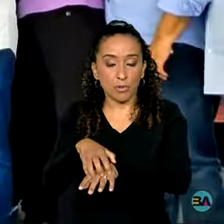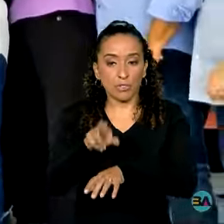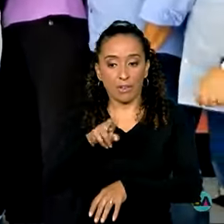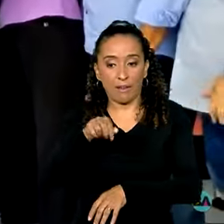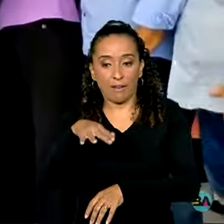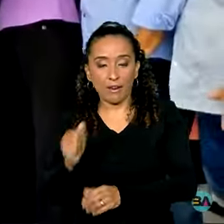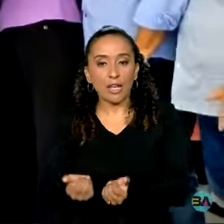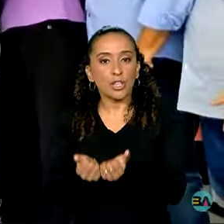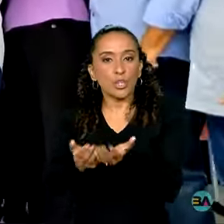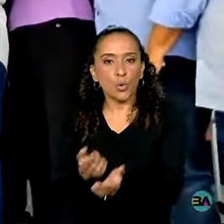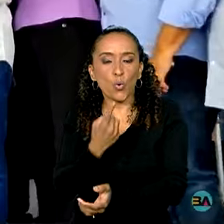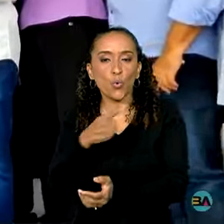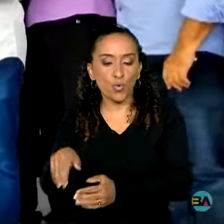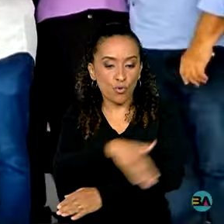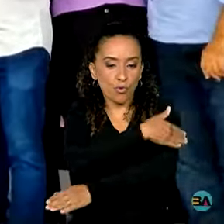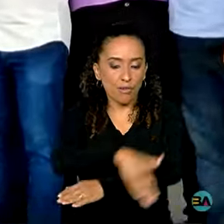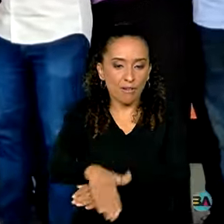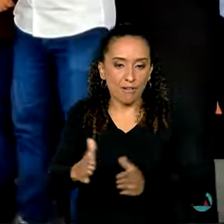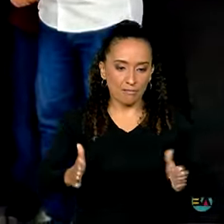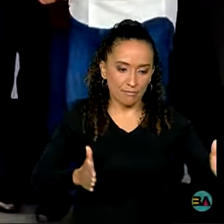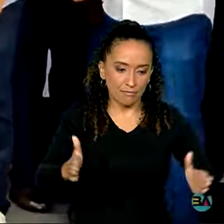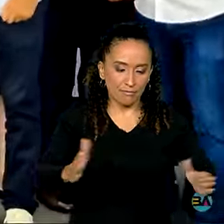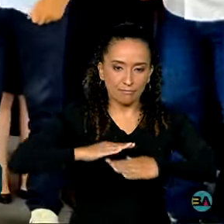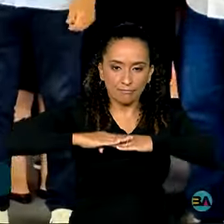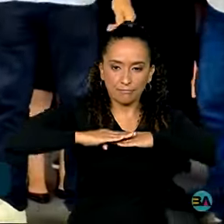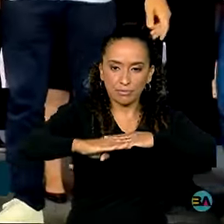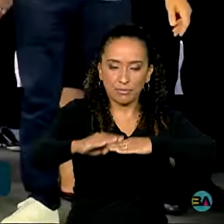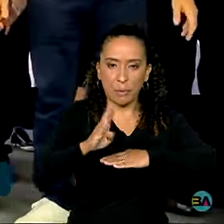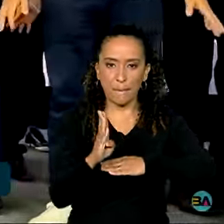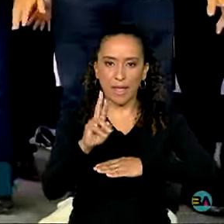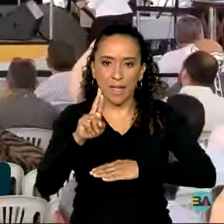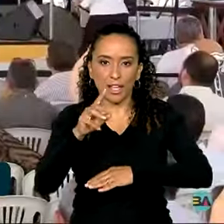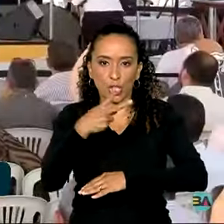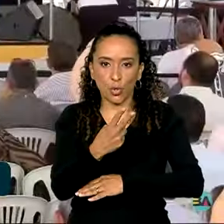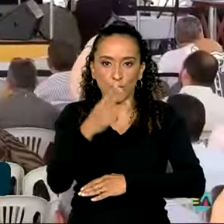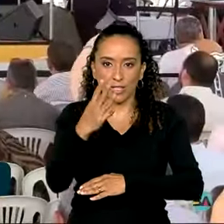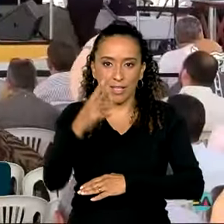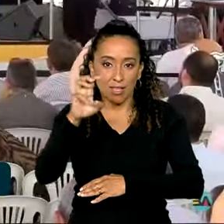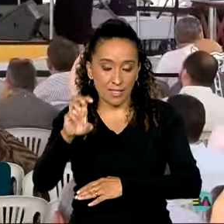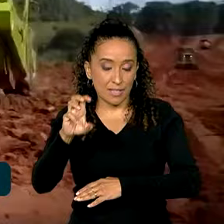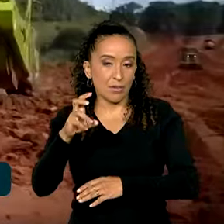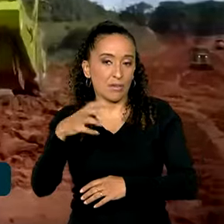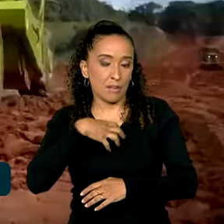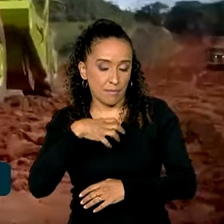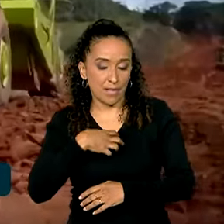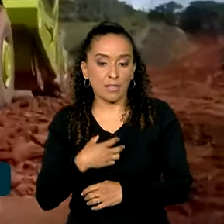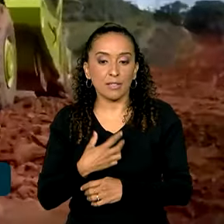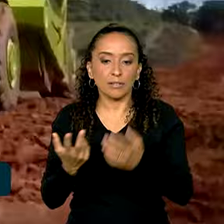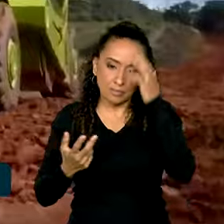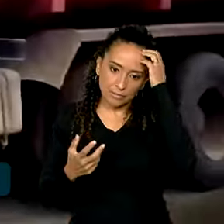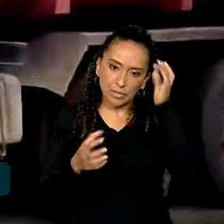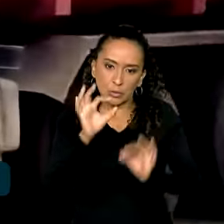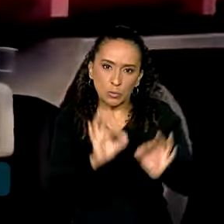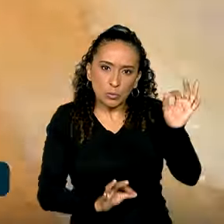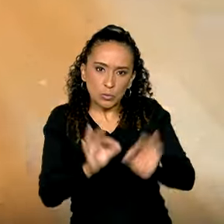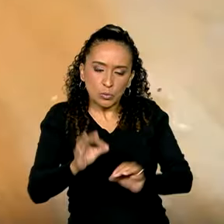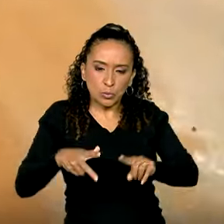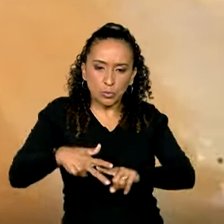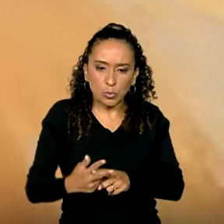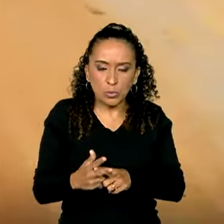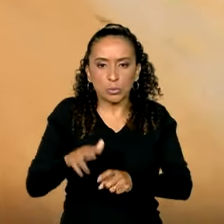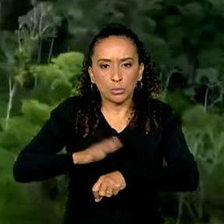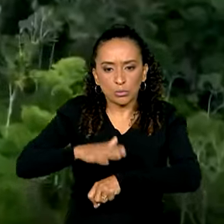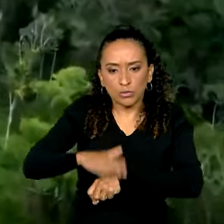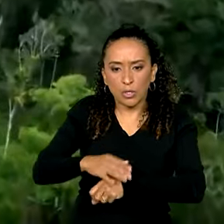fez a entrega do último trecho das obras de pavimentação da BR-235 na Bahia. As intervenções foram realizadas em